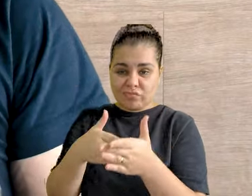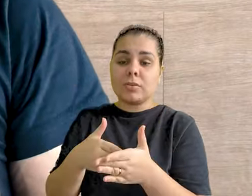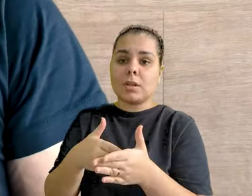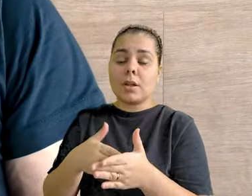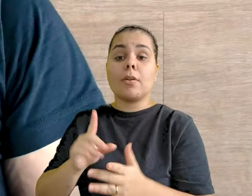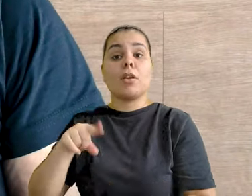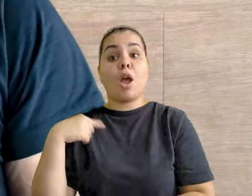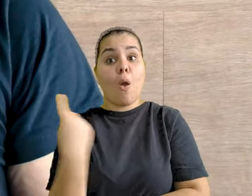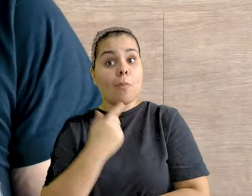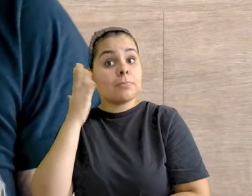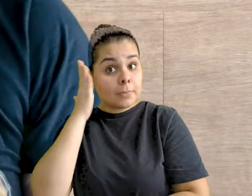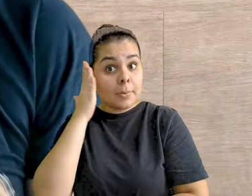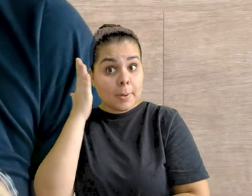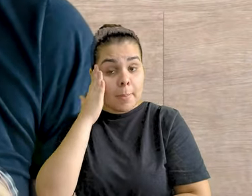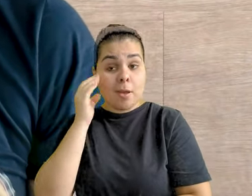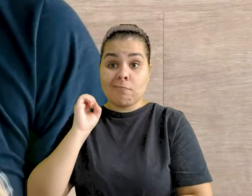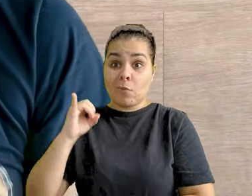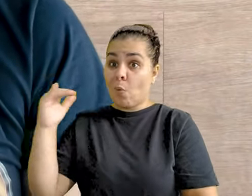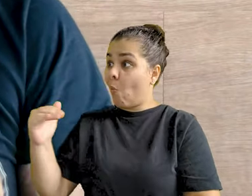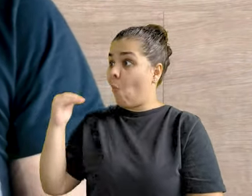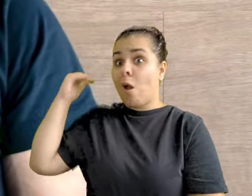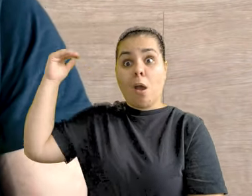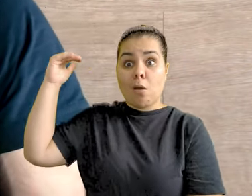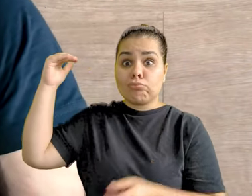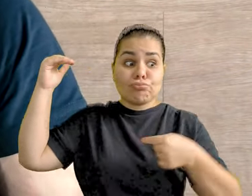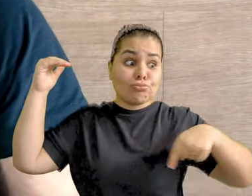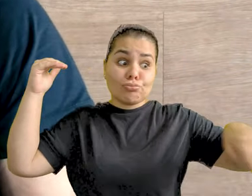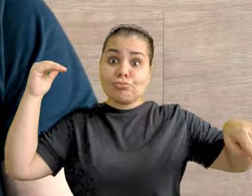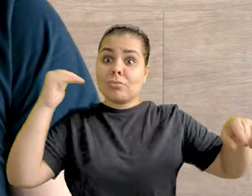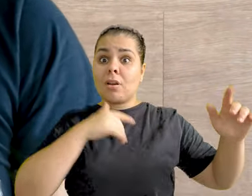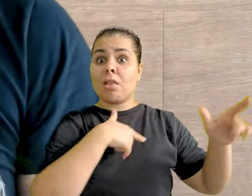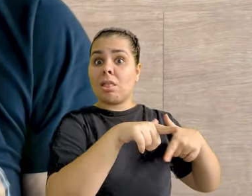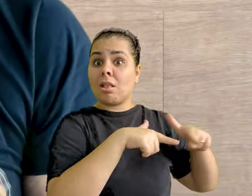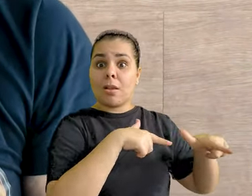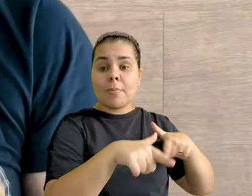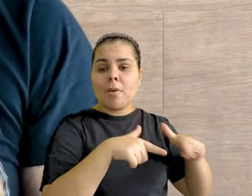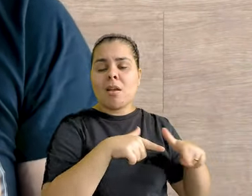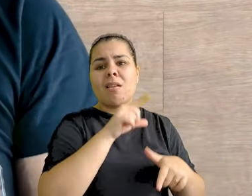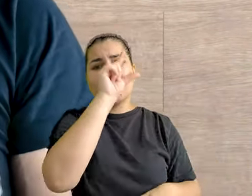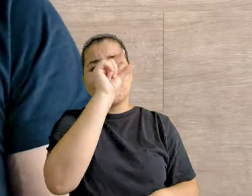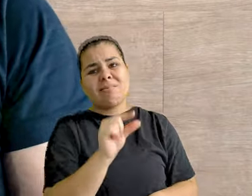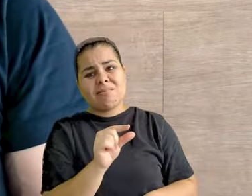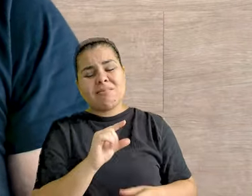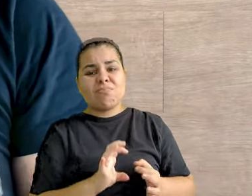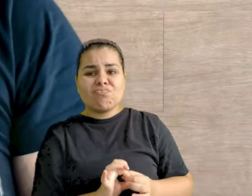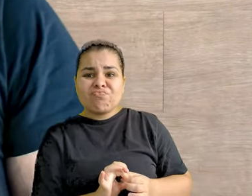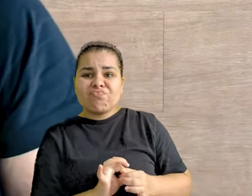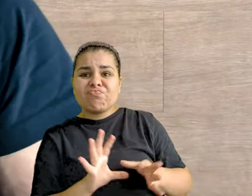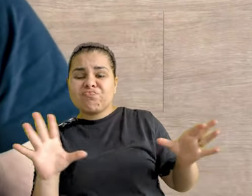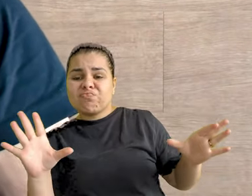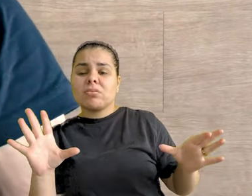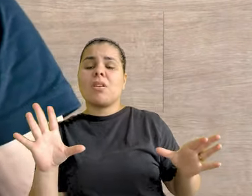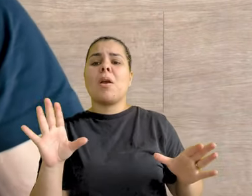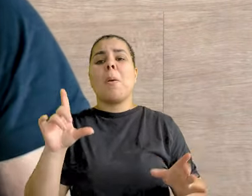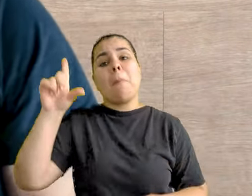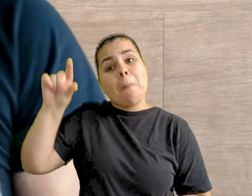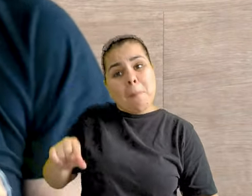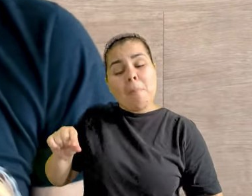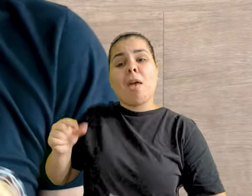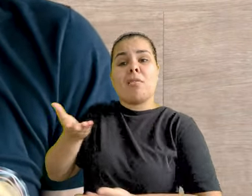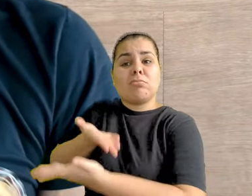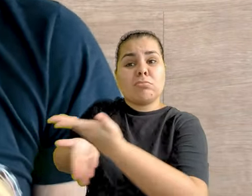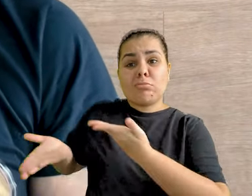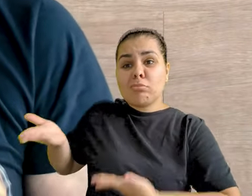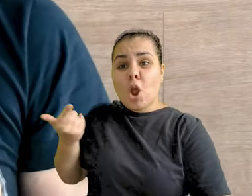E a gente sabe, né? Se o adulto não sai de casa para trabalhar, ele tem menos independência, menor socialização com